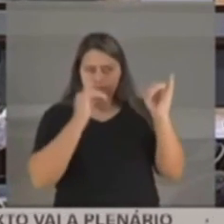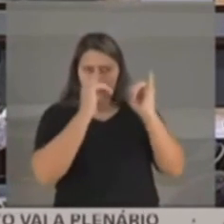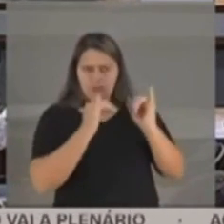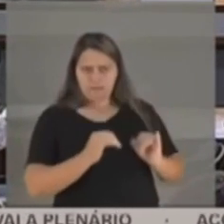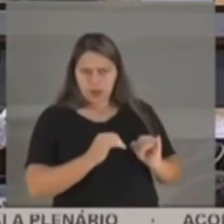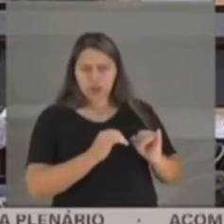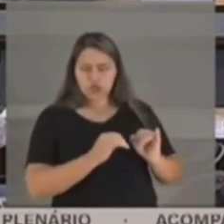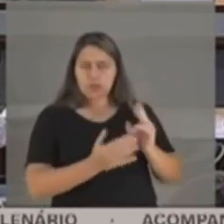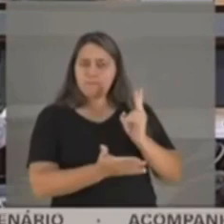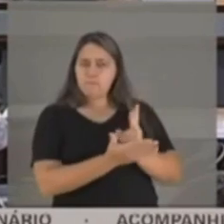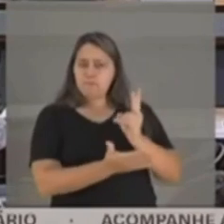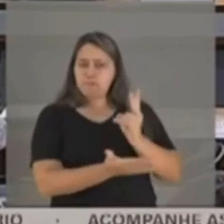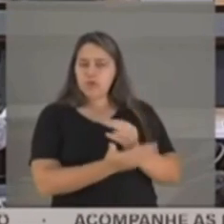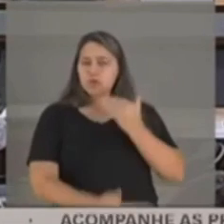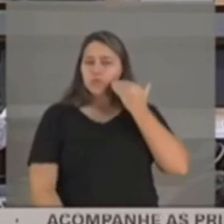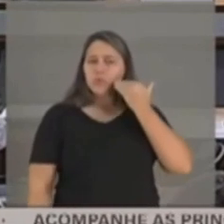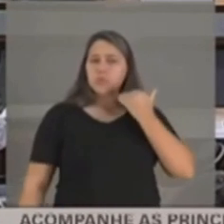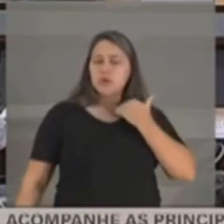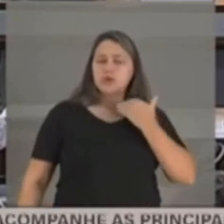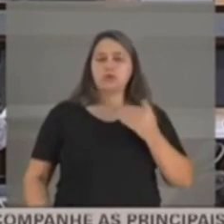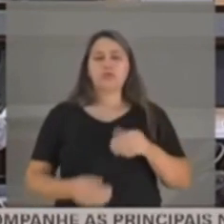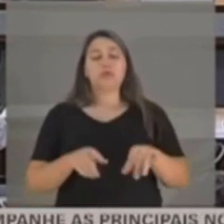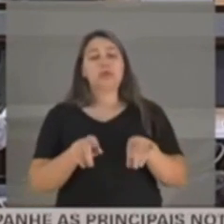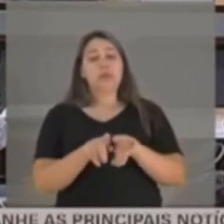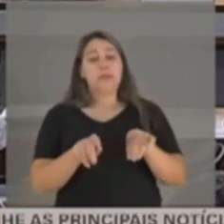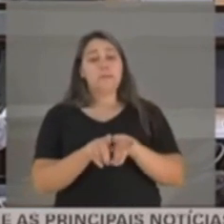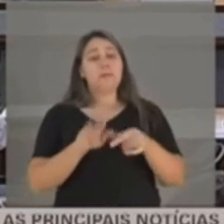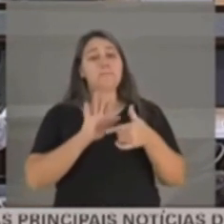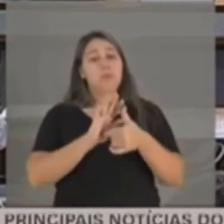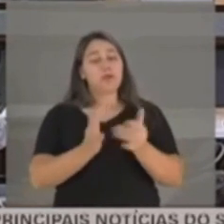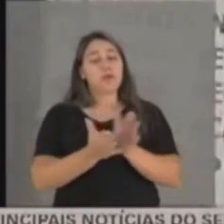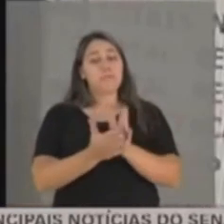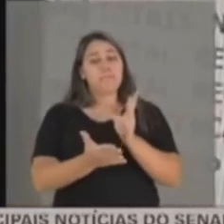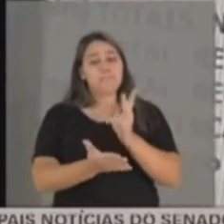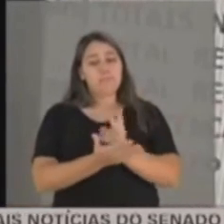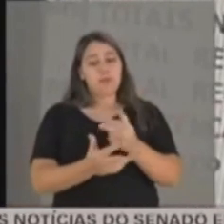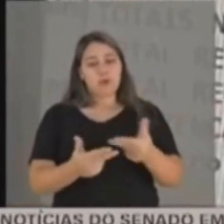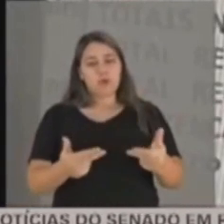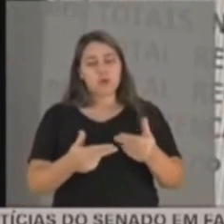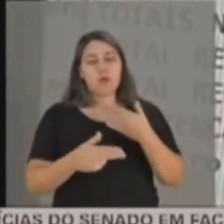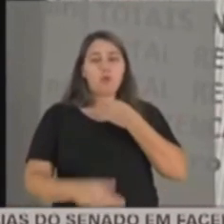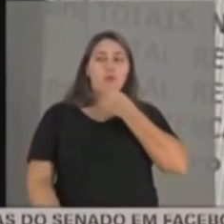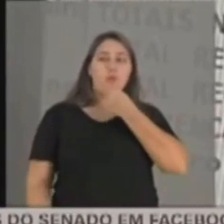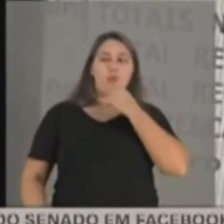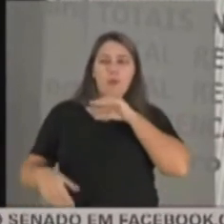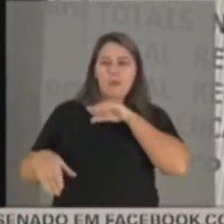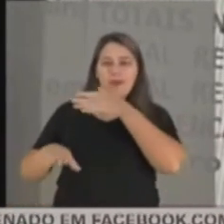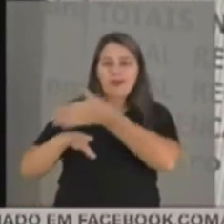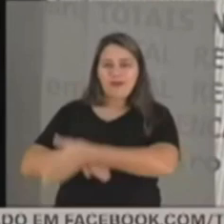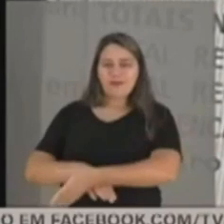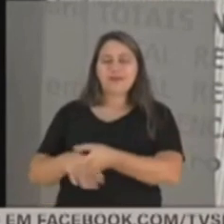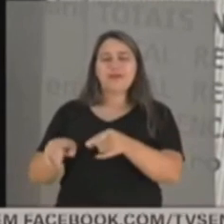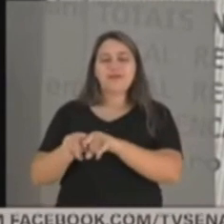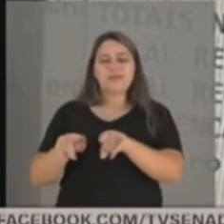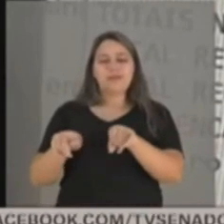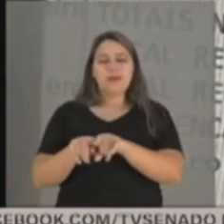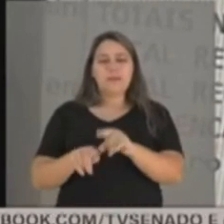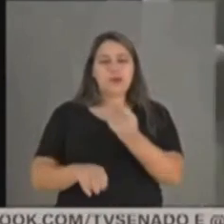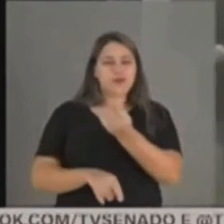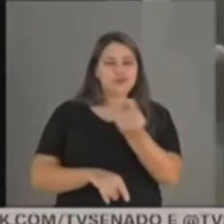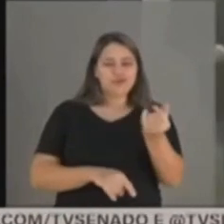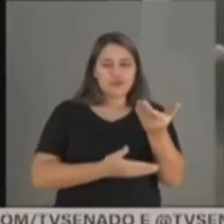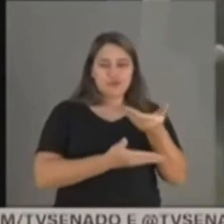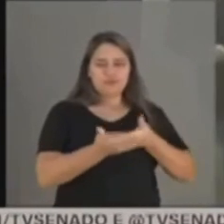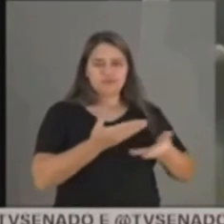Da mesma agência bancária. Mais imagens configurando os mesmos fatos. Com o motoboy entrando e fazendo também transferência para o nosso...